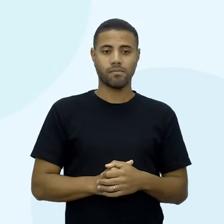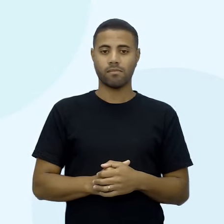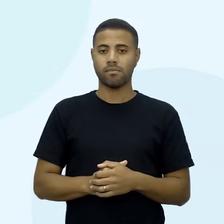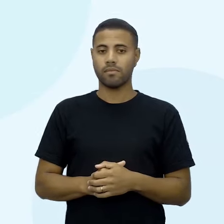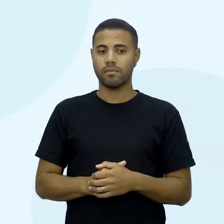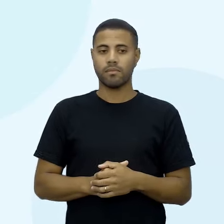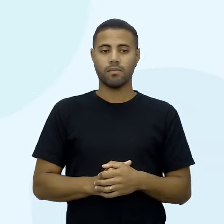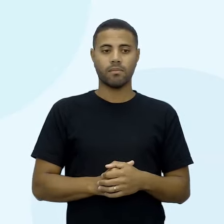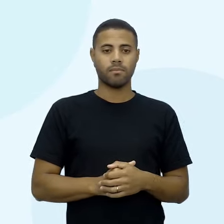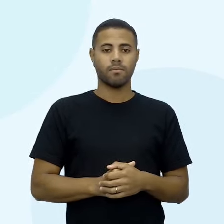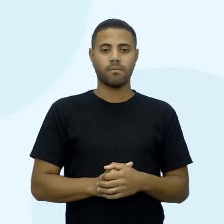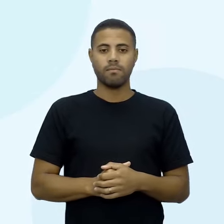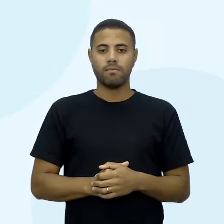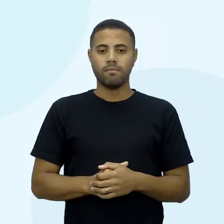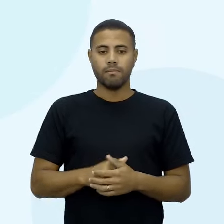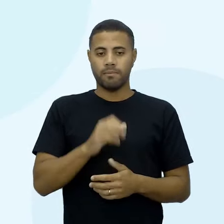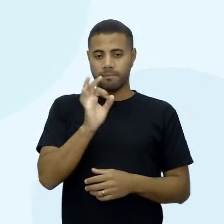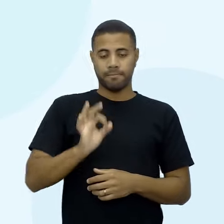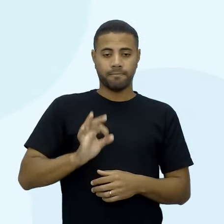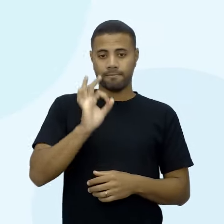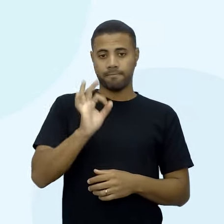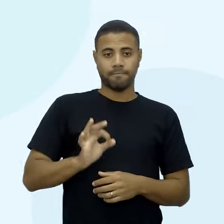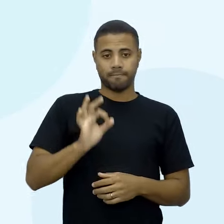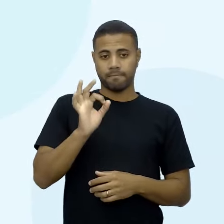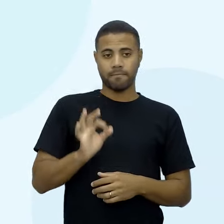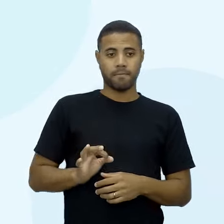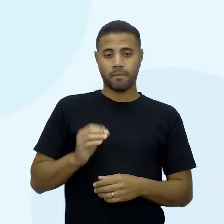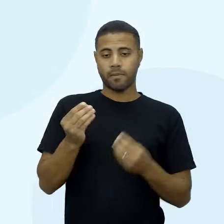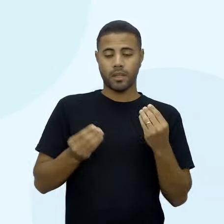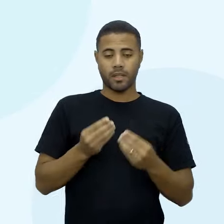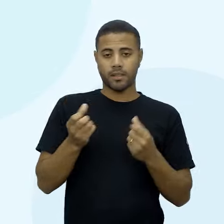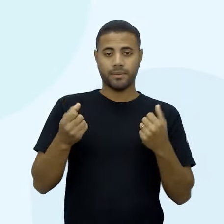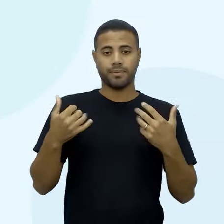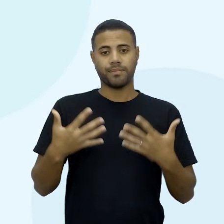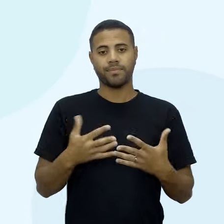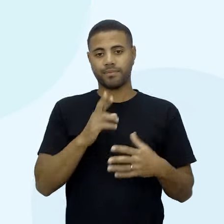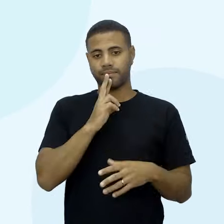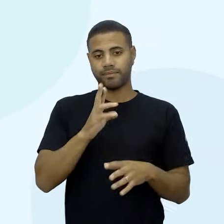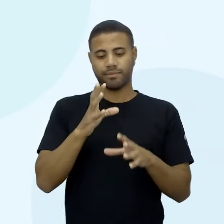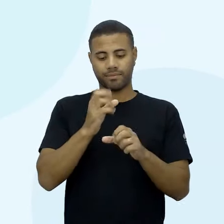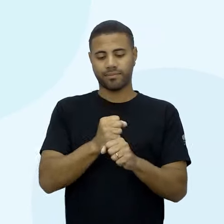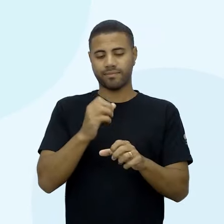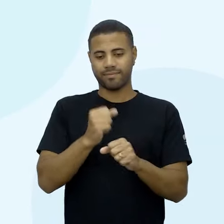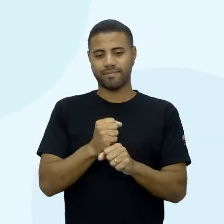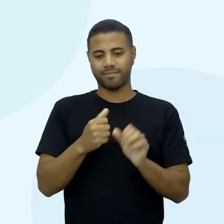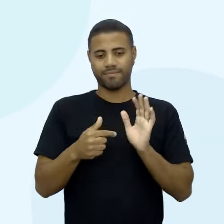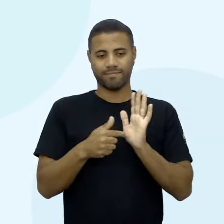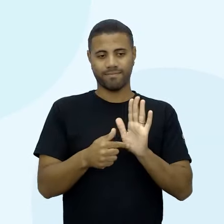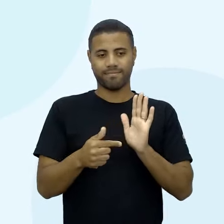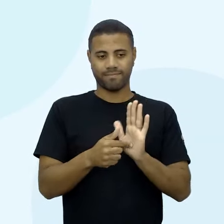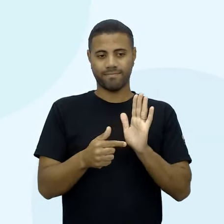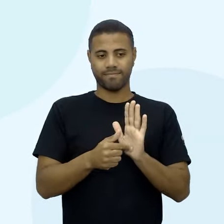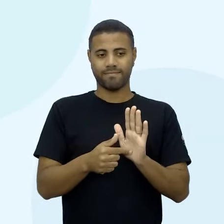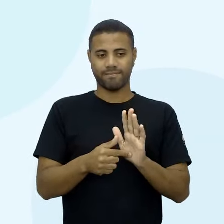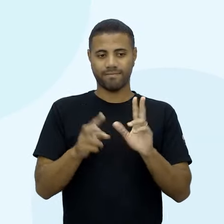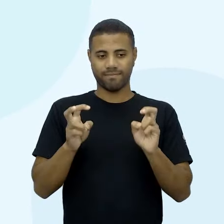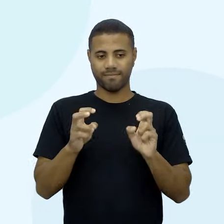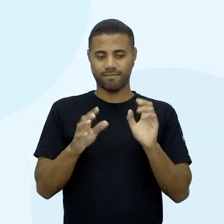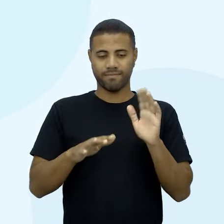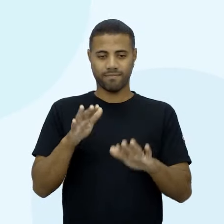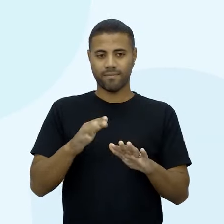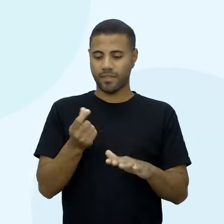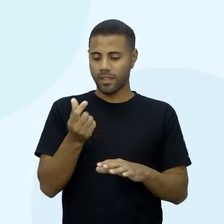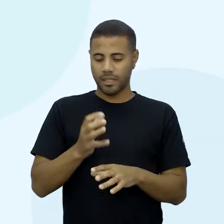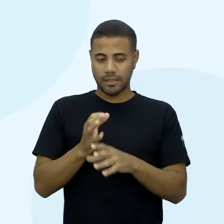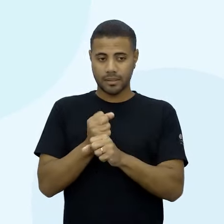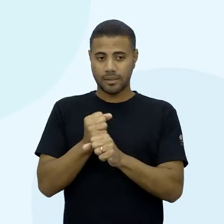Ainda, né? Também é uma porcentagem que indica o quão próximos estão os resultados obtidos na amostra em relação ao possível valor